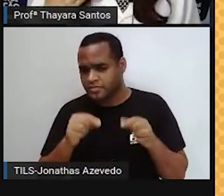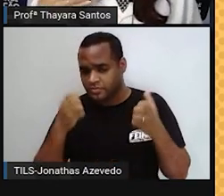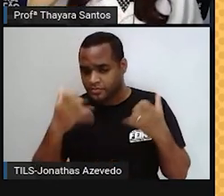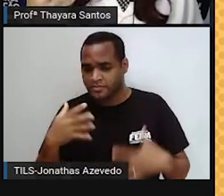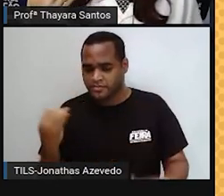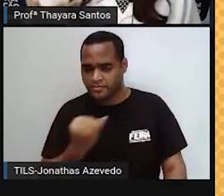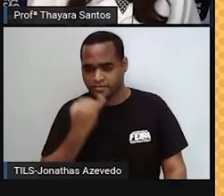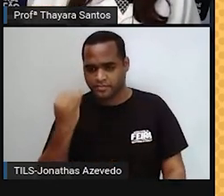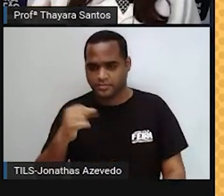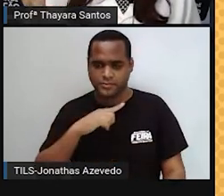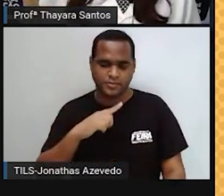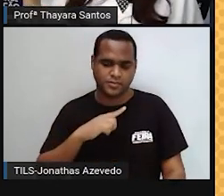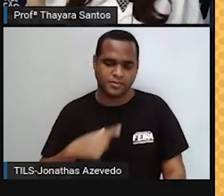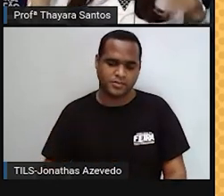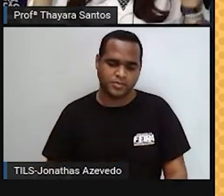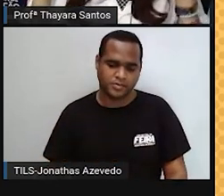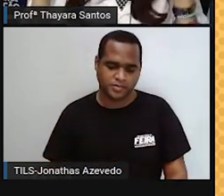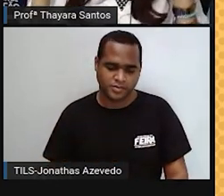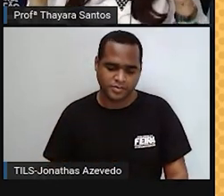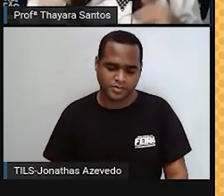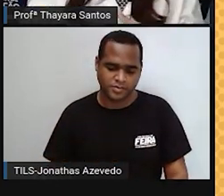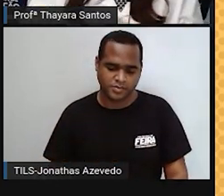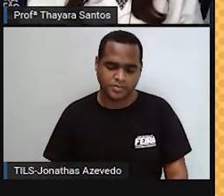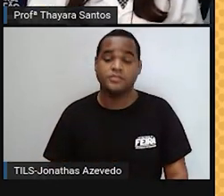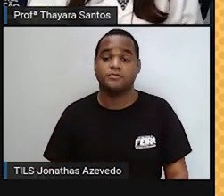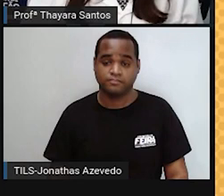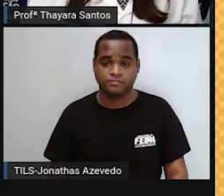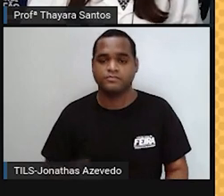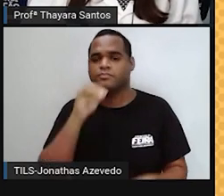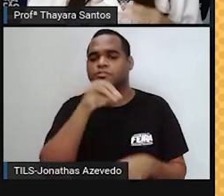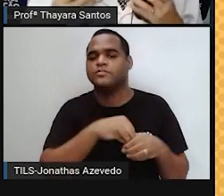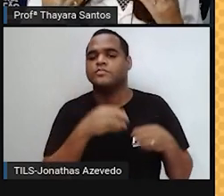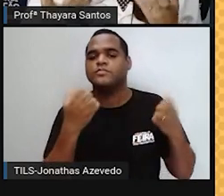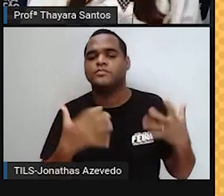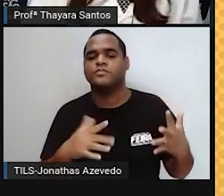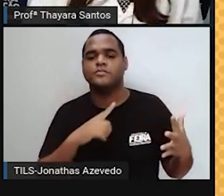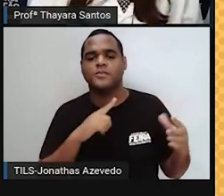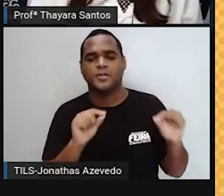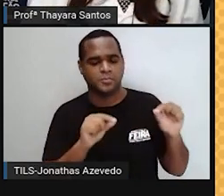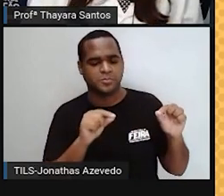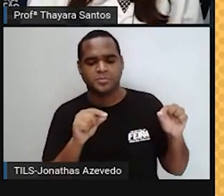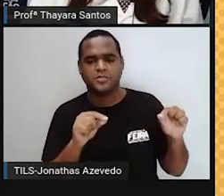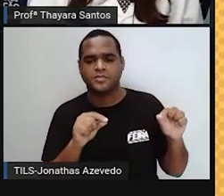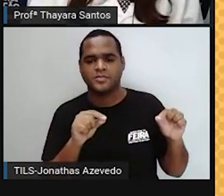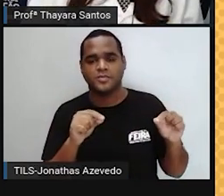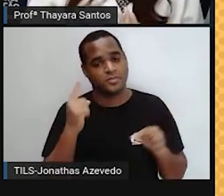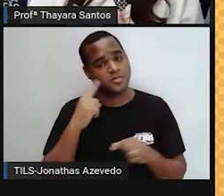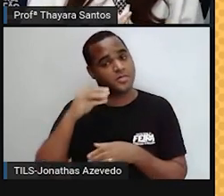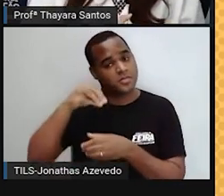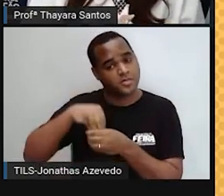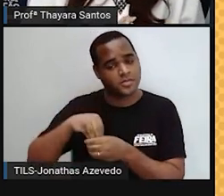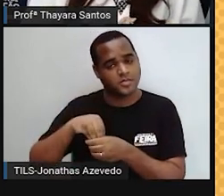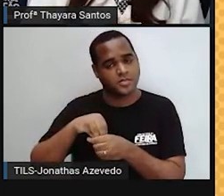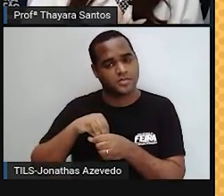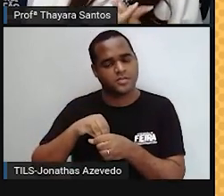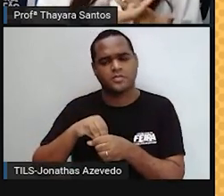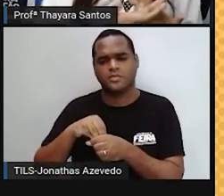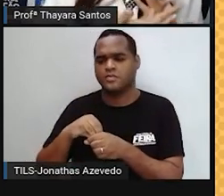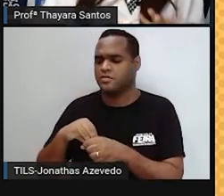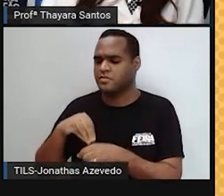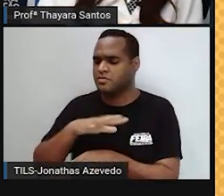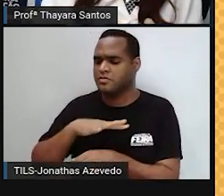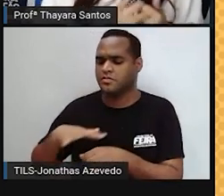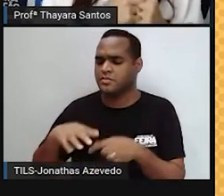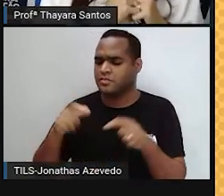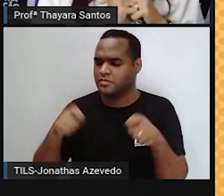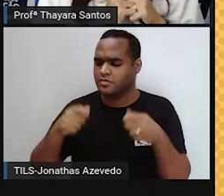função delas é capturar o ovócito que é produzido pelo ovário e conduzir ele para